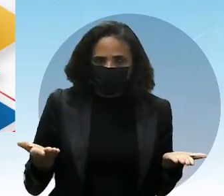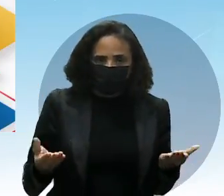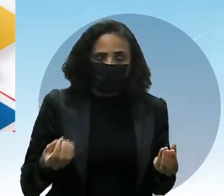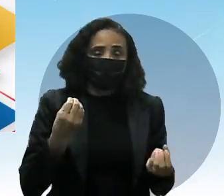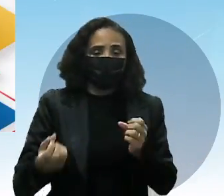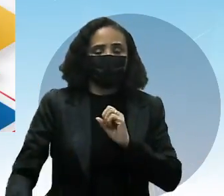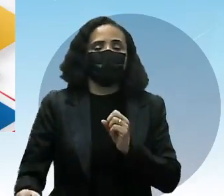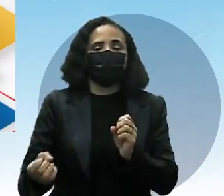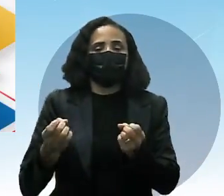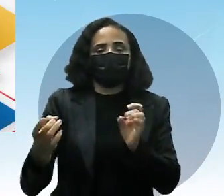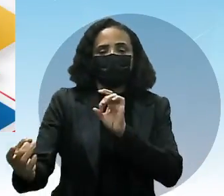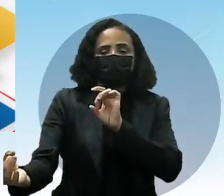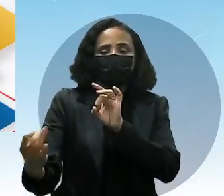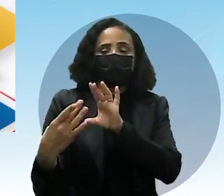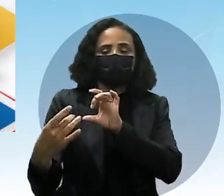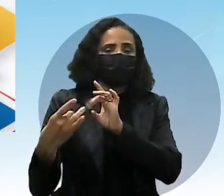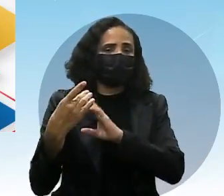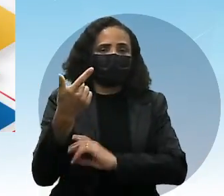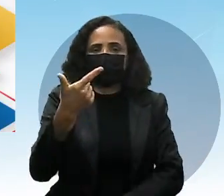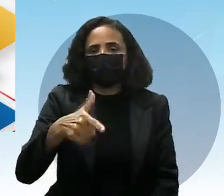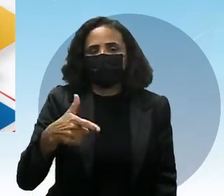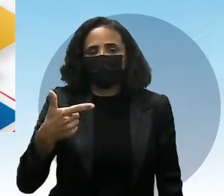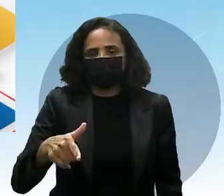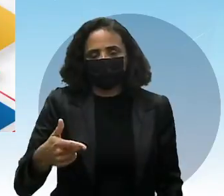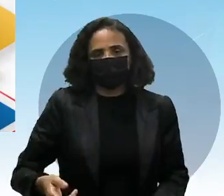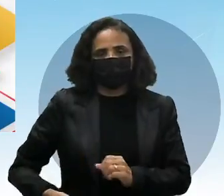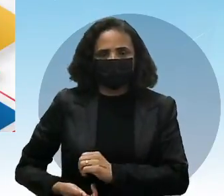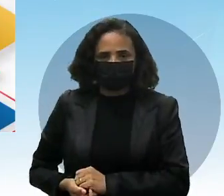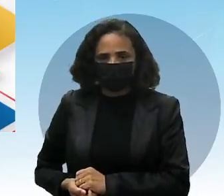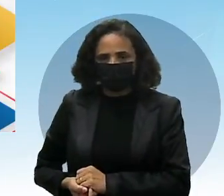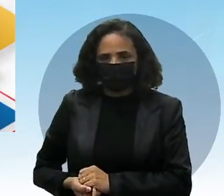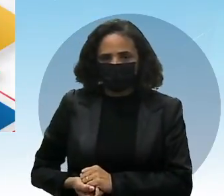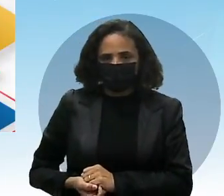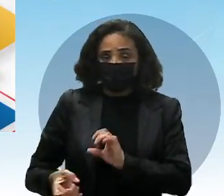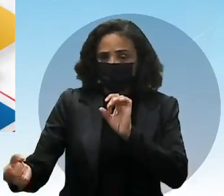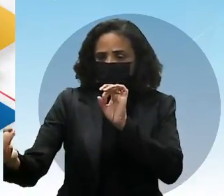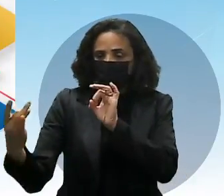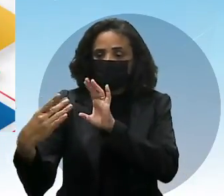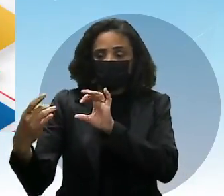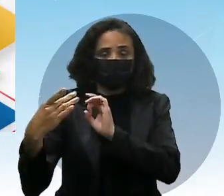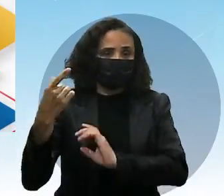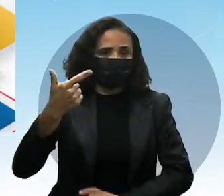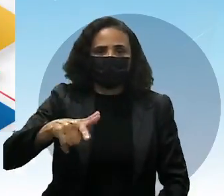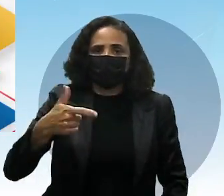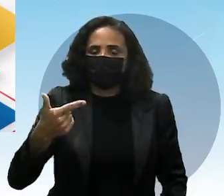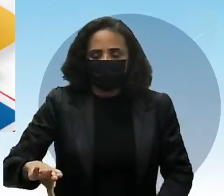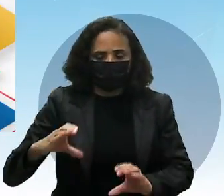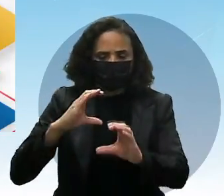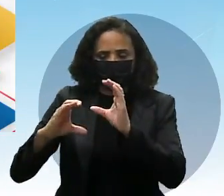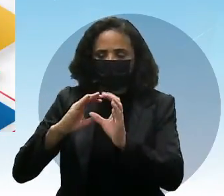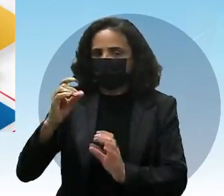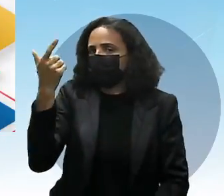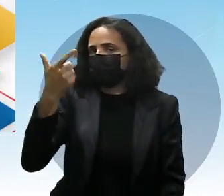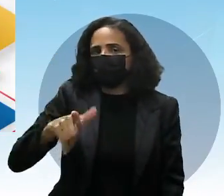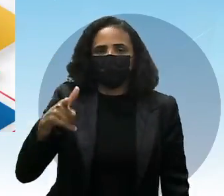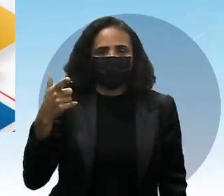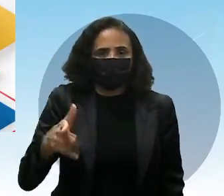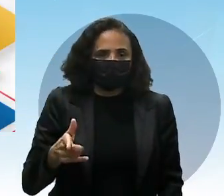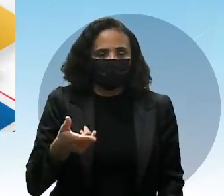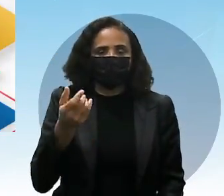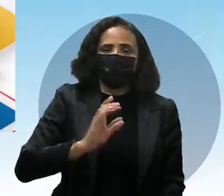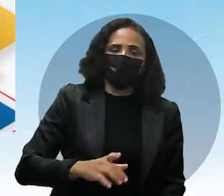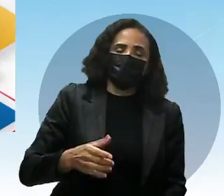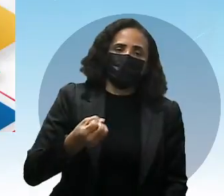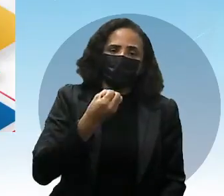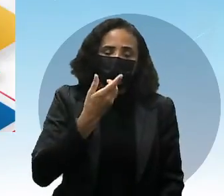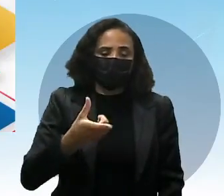ambiente de trabalho Eles estão distantes Enfim Né? Quando tem ali aquela Aquela comunicação efetiva As coisas andam e